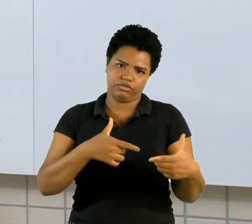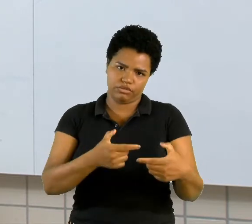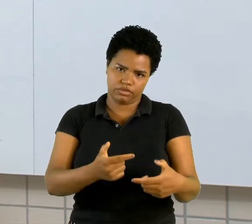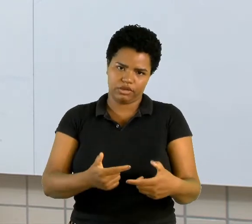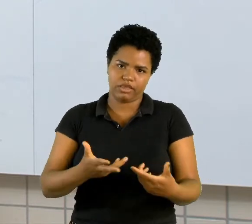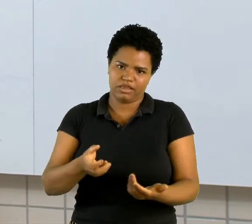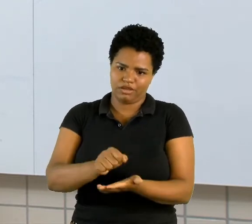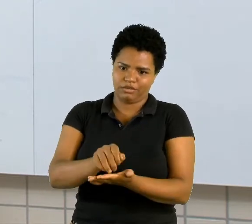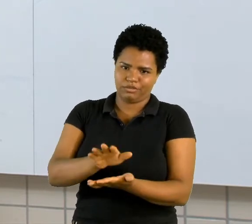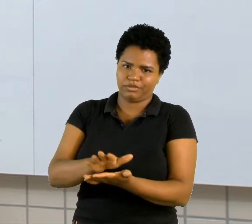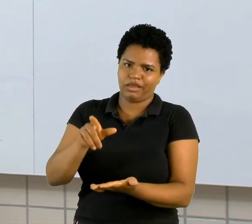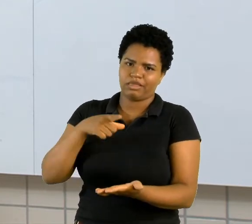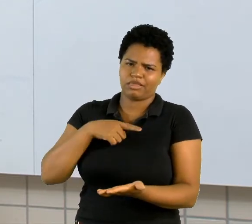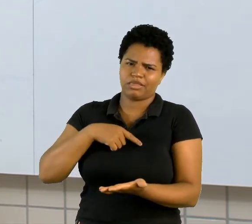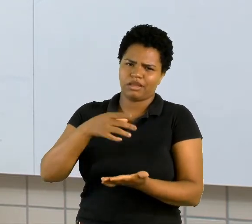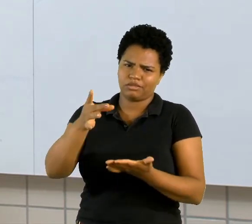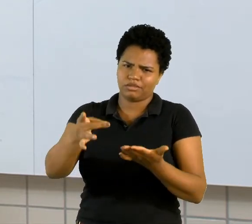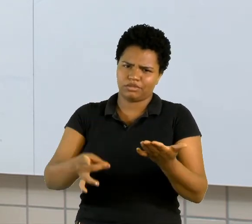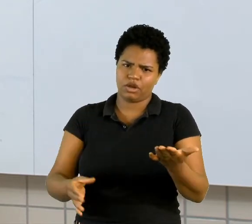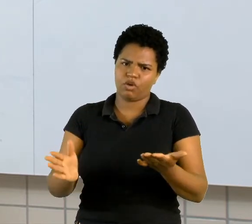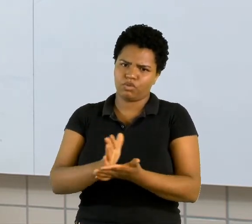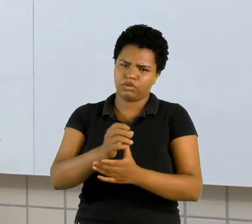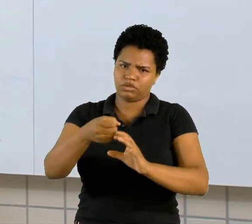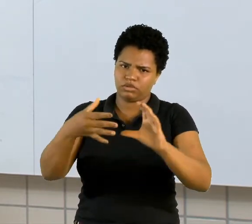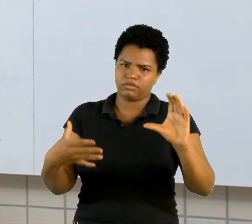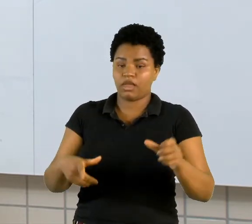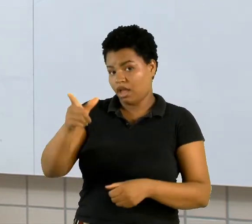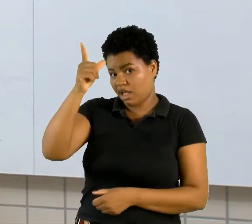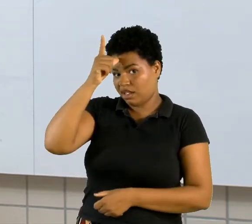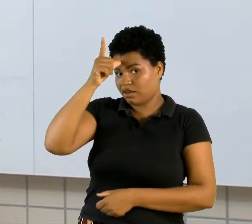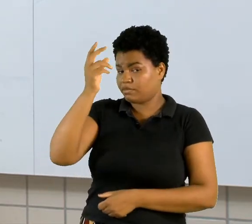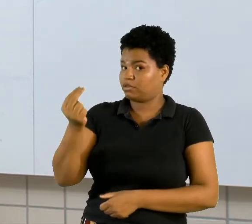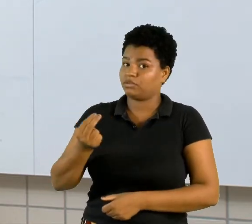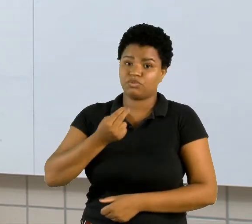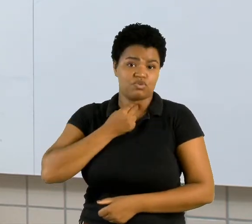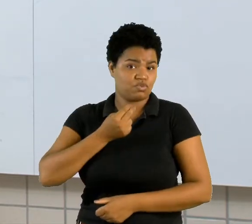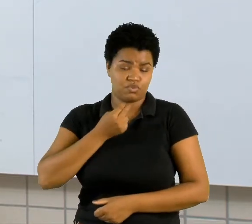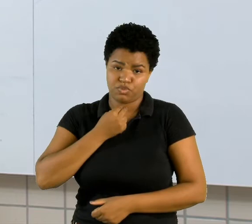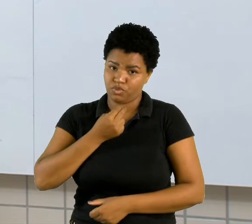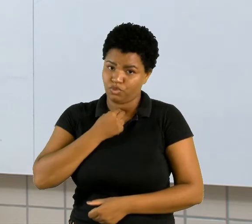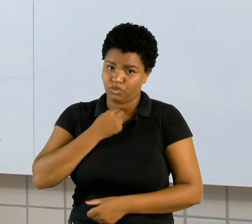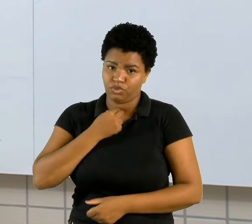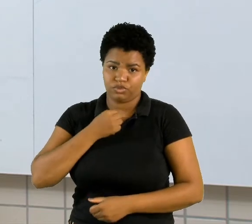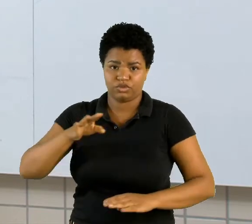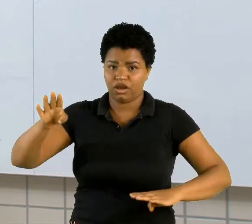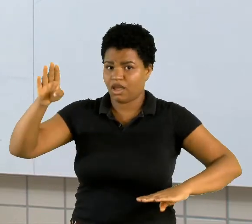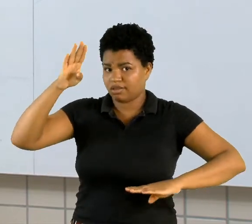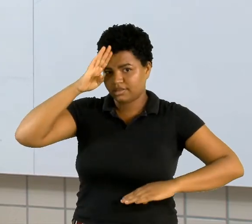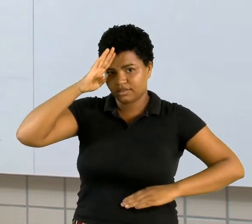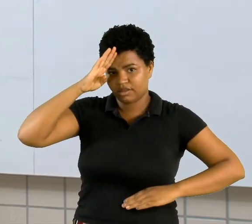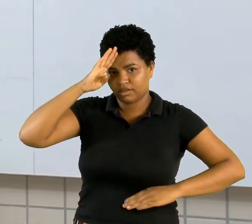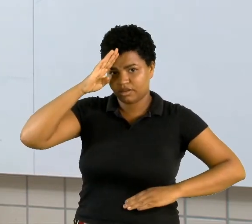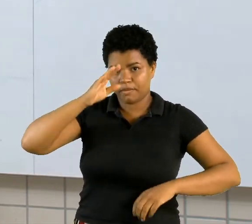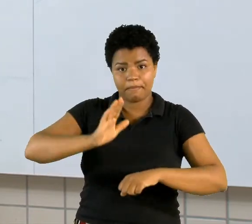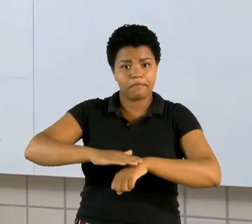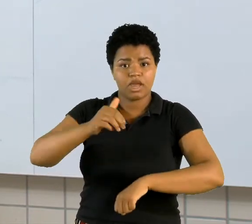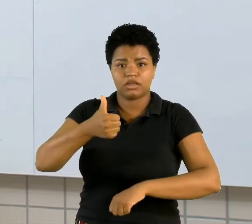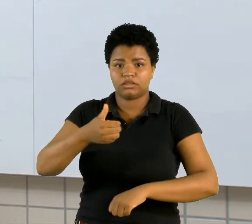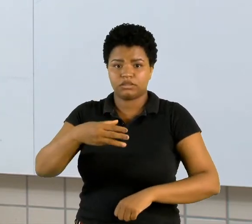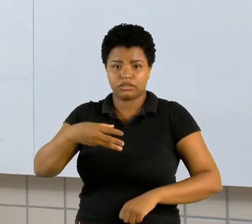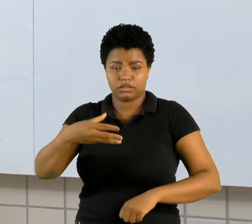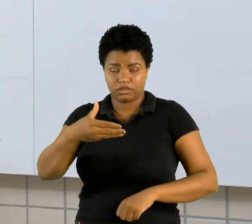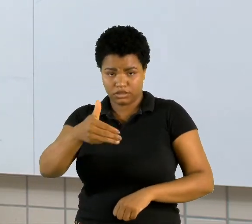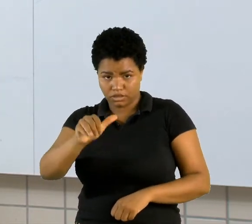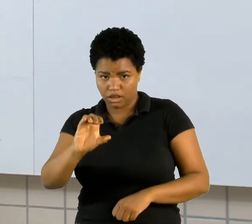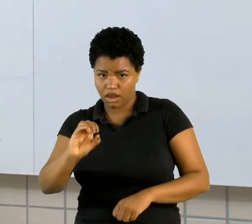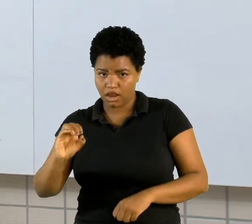descritas algumas características. A Alemanha não poderia ter um exército com mais de 100 mil homens. A Alemanha